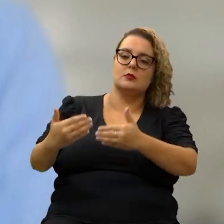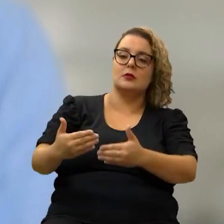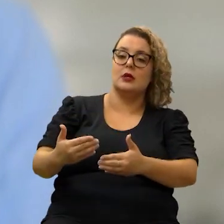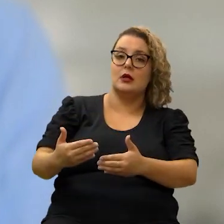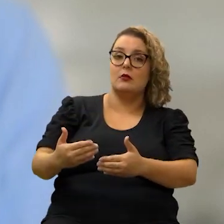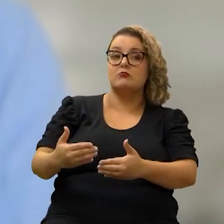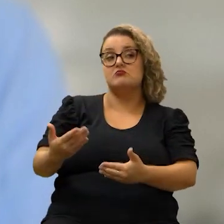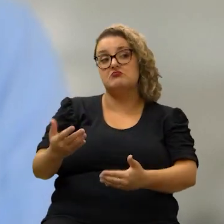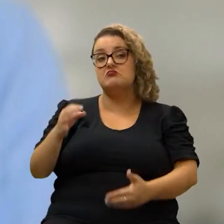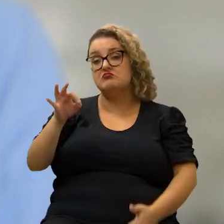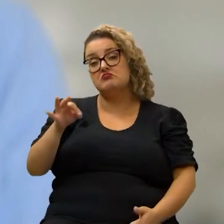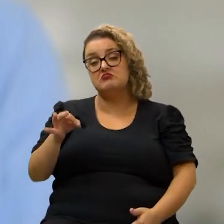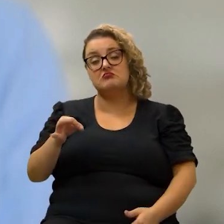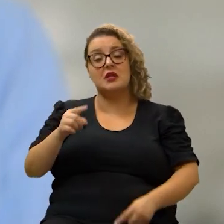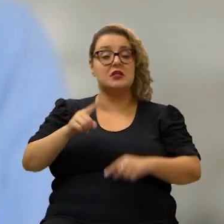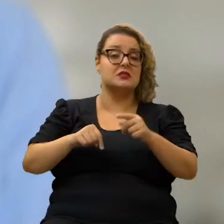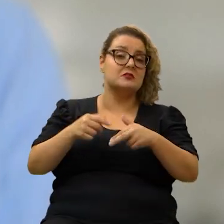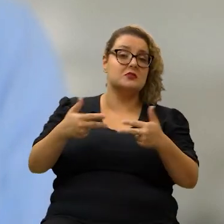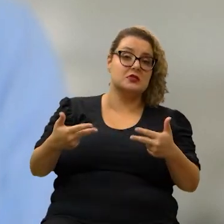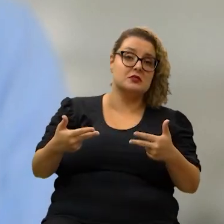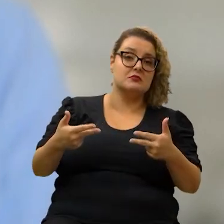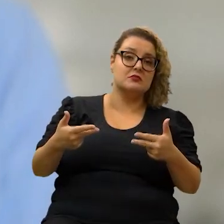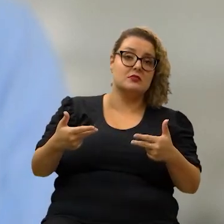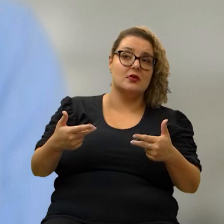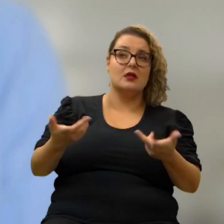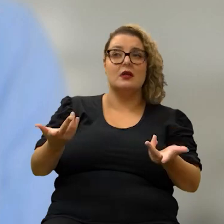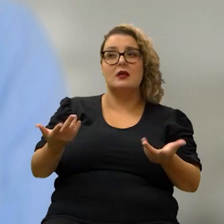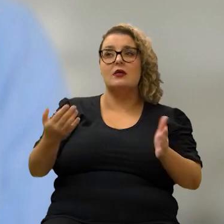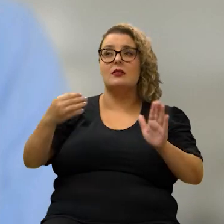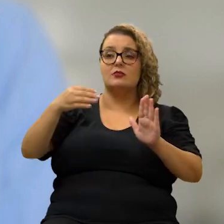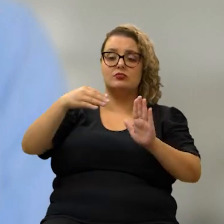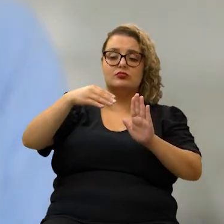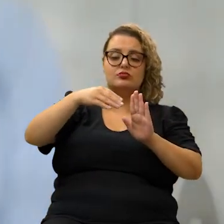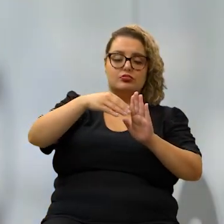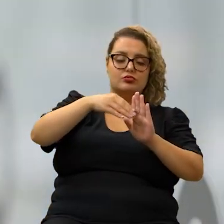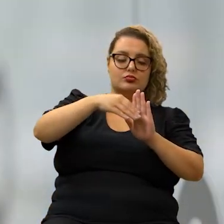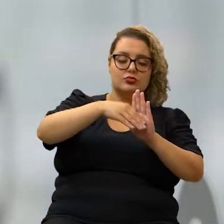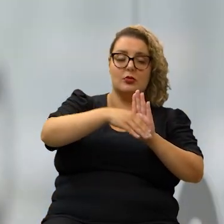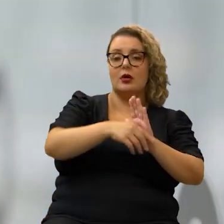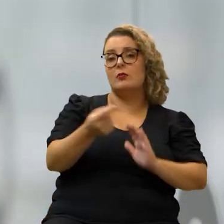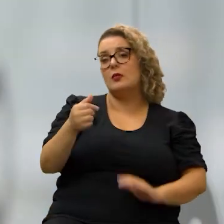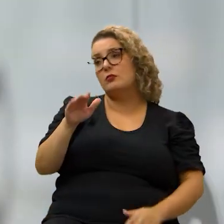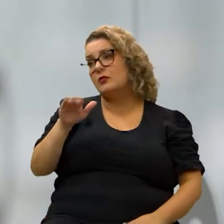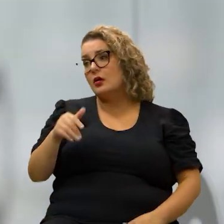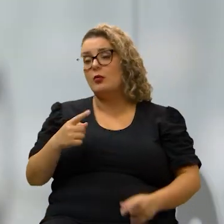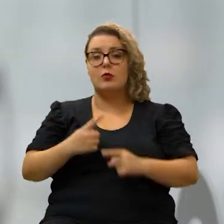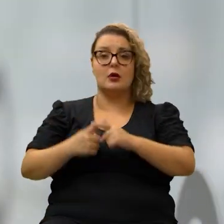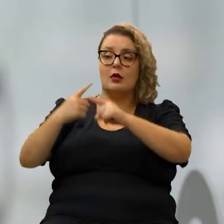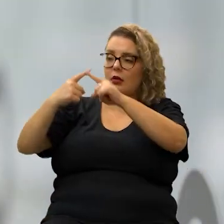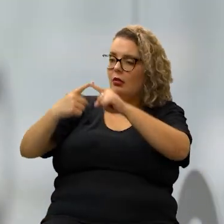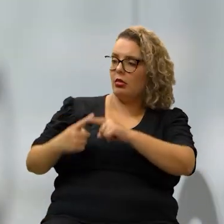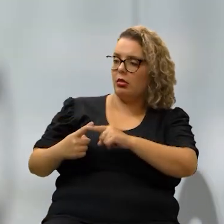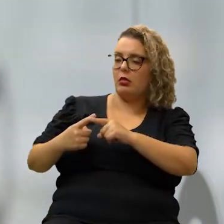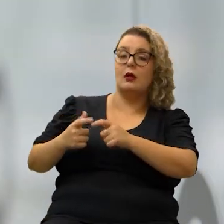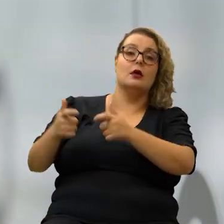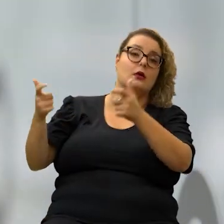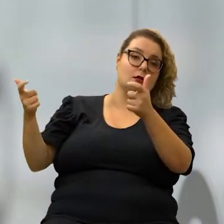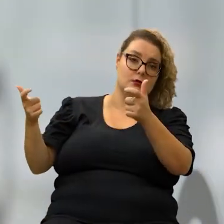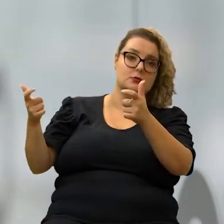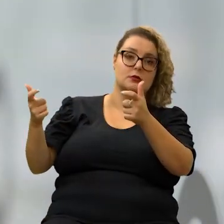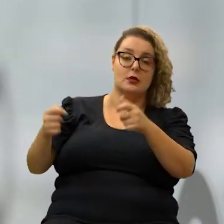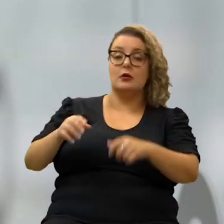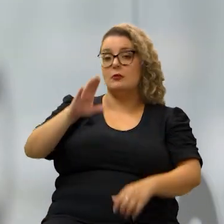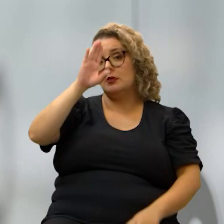tempo a tendência é muito desses produtos eles ir sofrendo queda de preço promoções porque a concorrência ela é relativamente